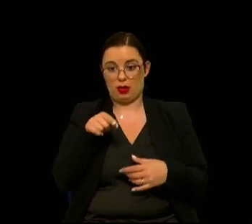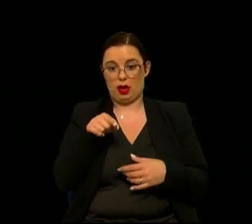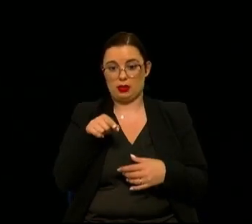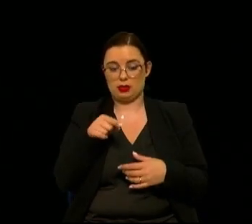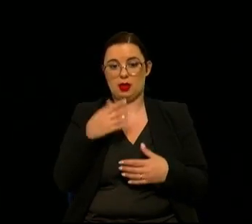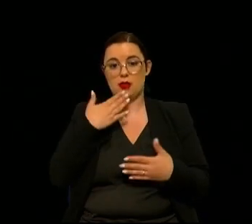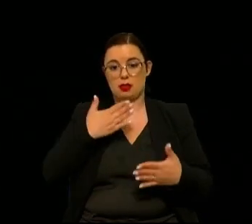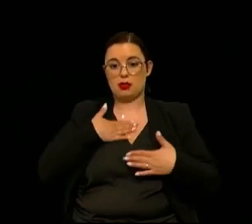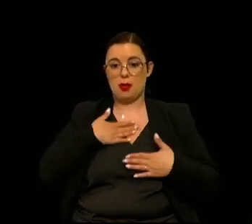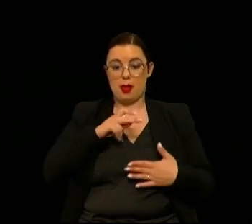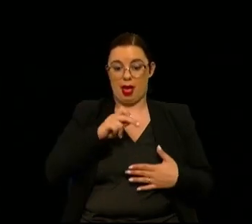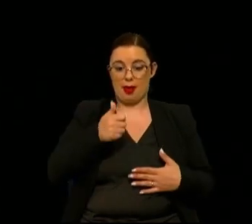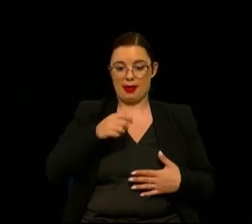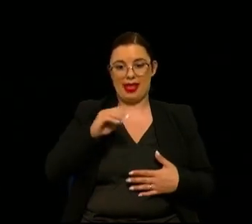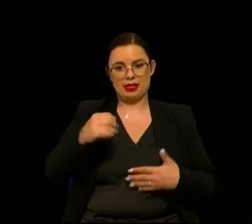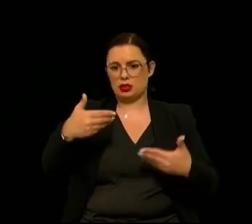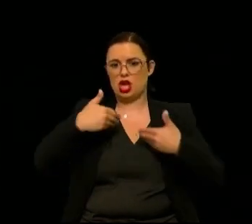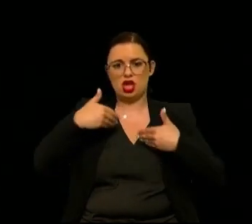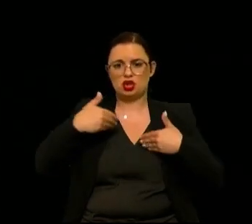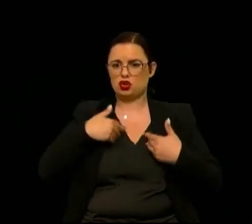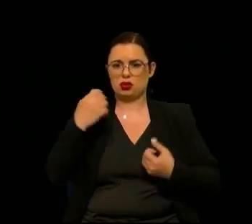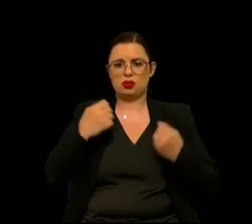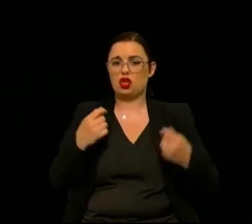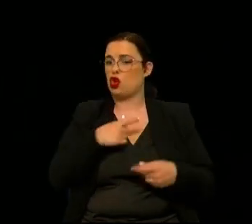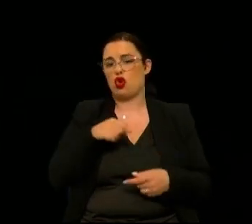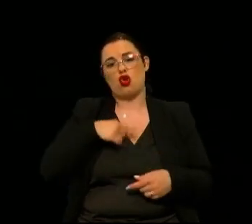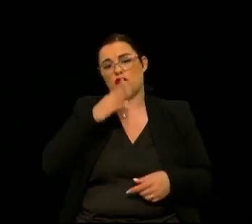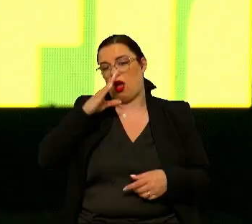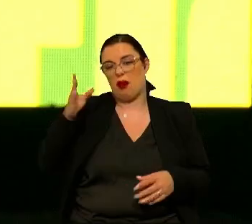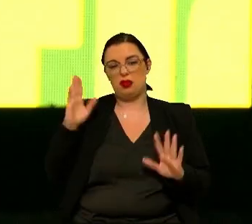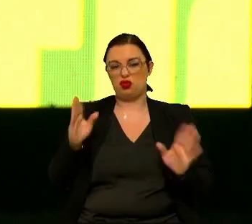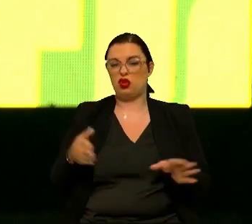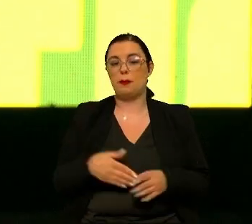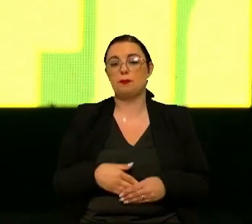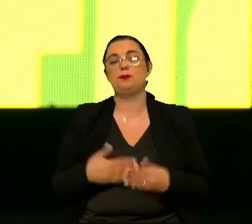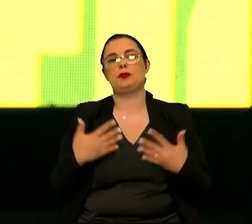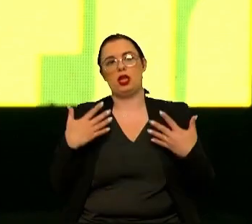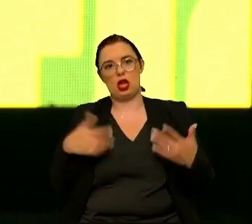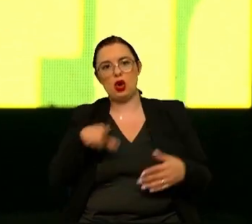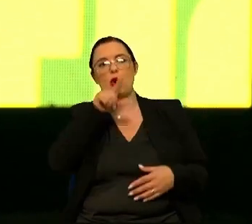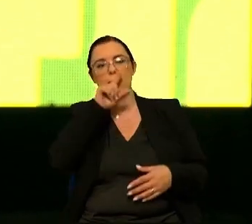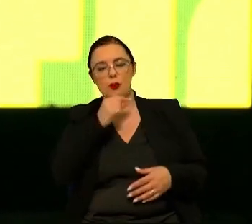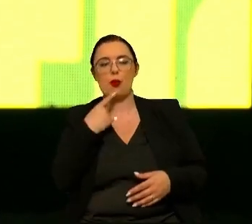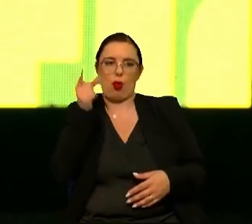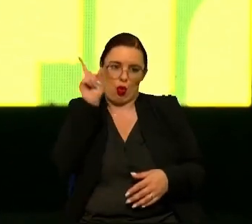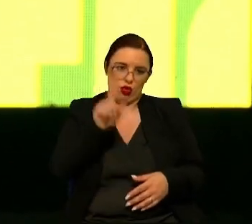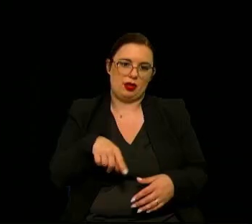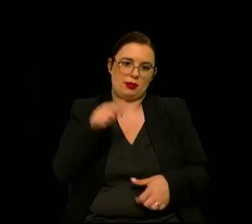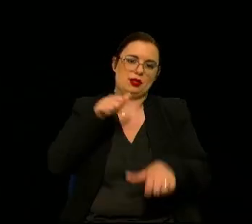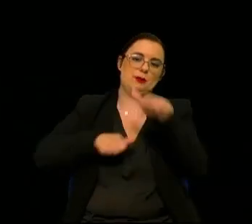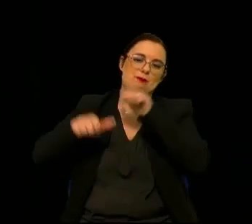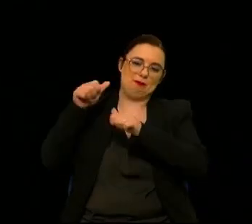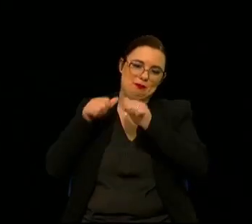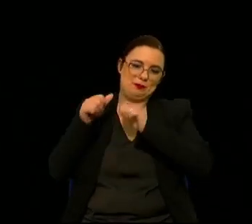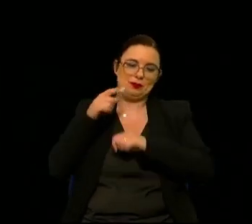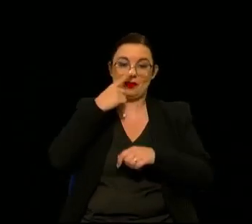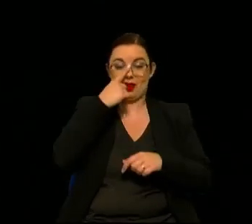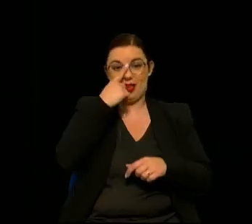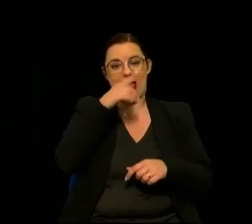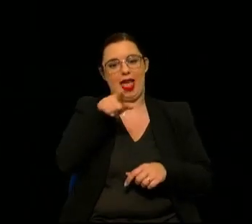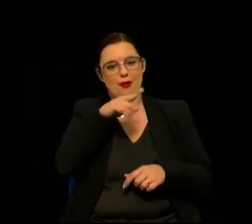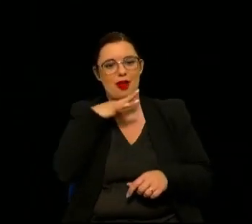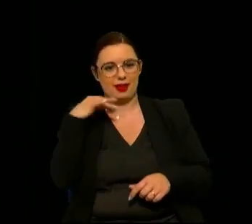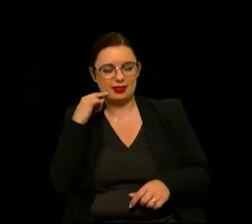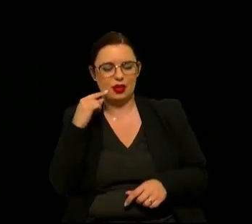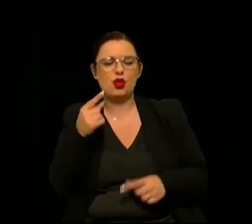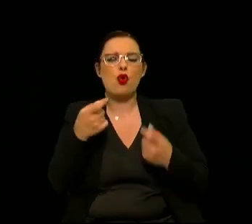condução, este ABS é uma ajuda à condução, nós já lhe habitávamos a conduzir com isso. E agora, voltando aos pontos, voltando aos pontos, porque é uma analogia muito engraçada.